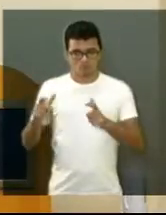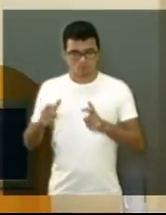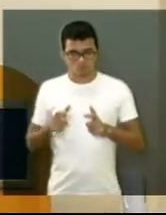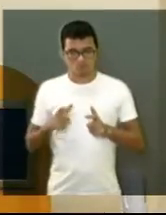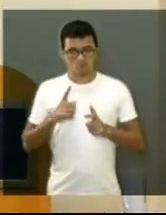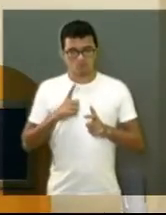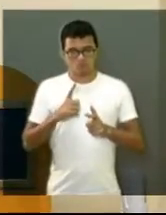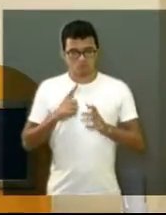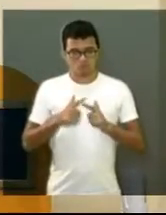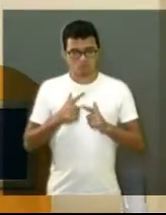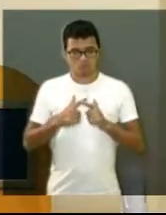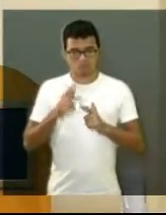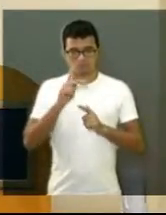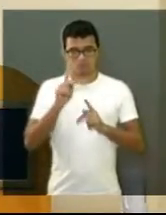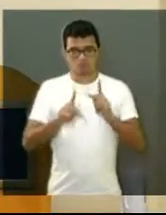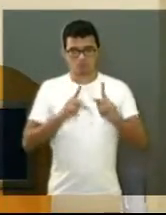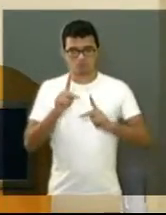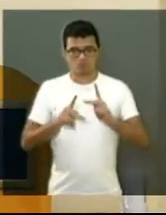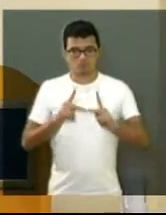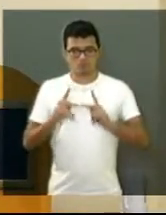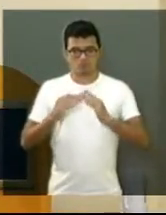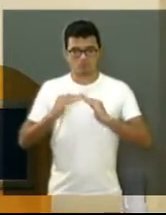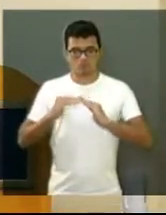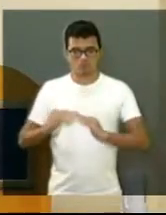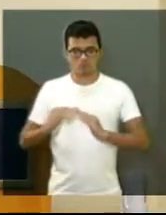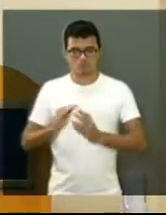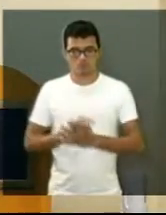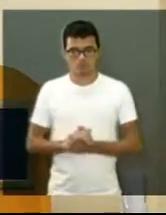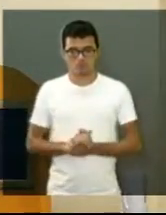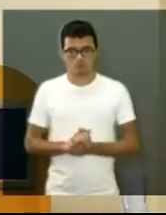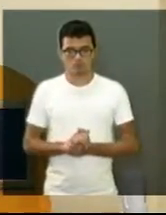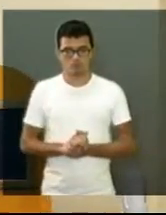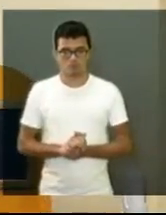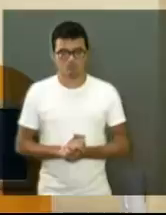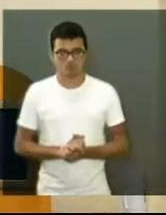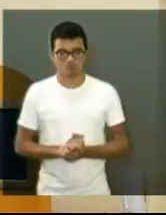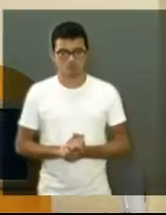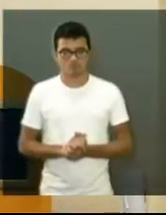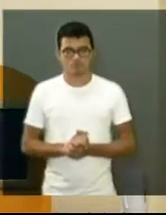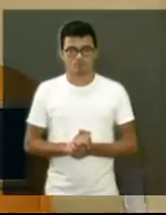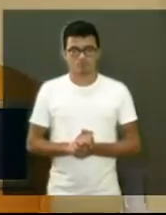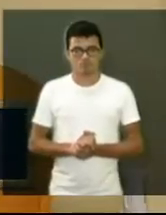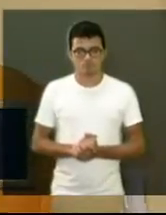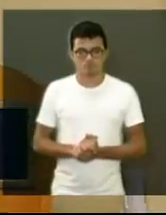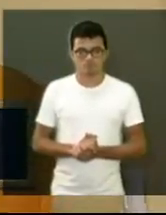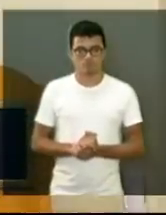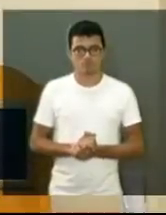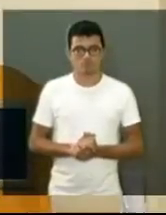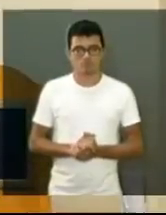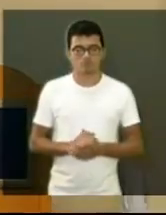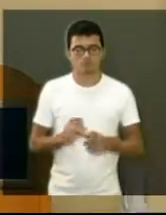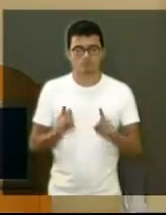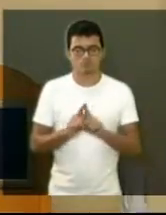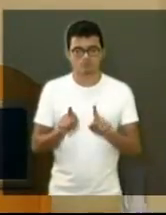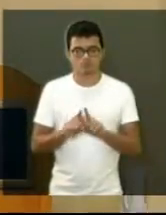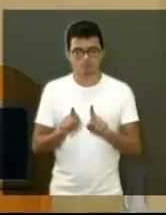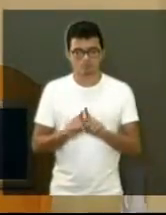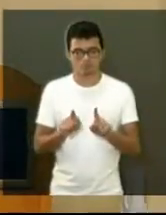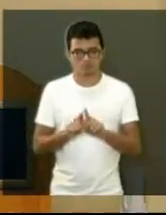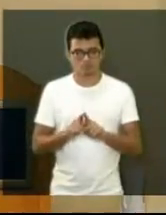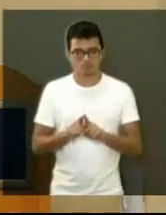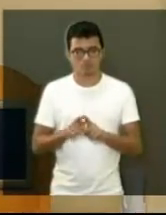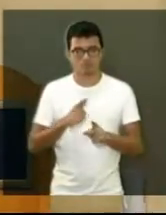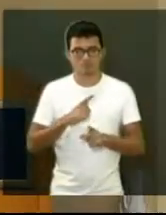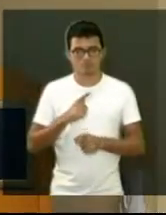da população ao redor daquele hospital. Além da deterioração do